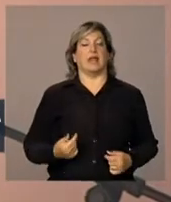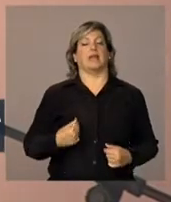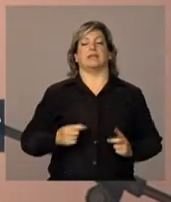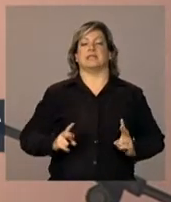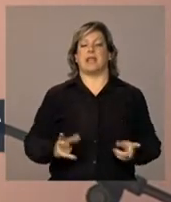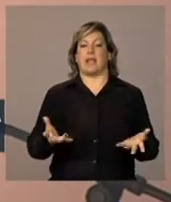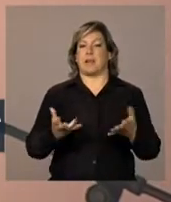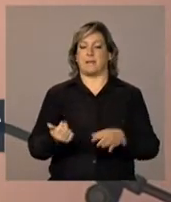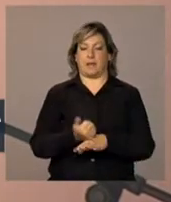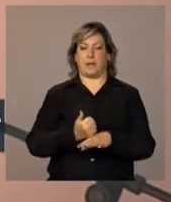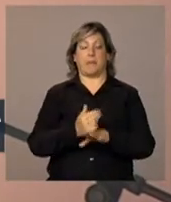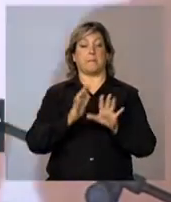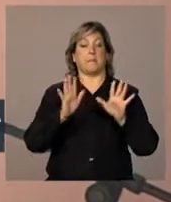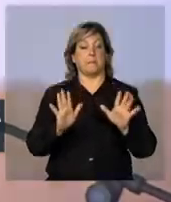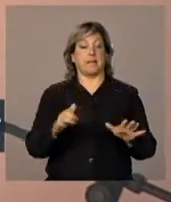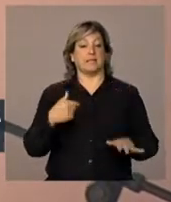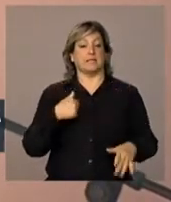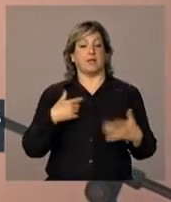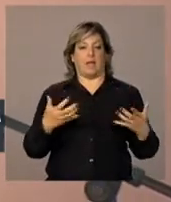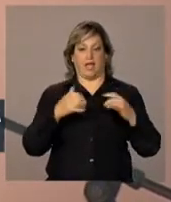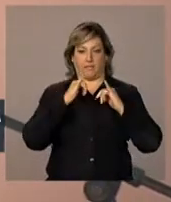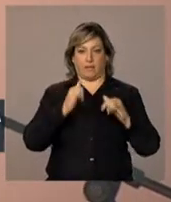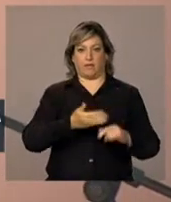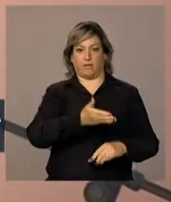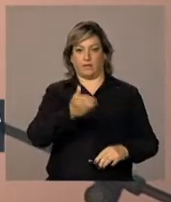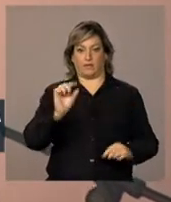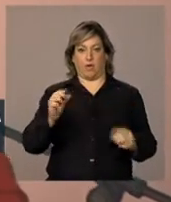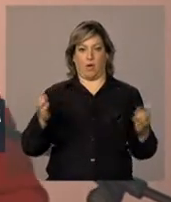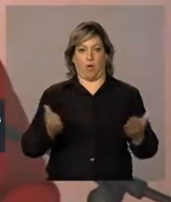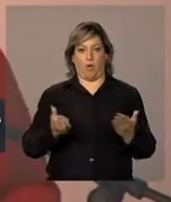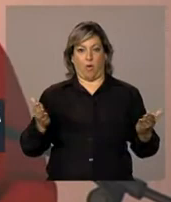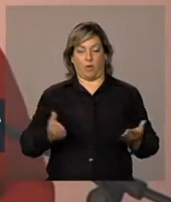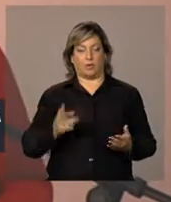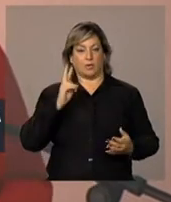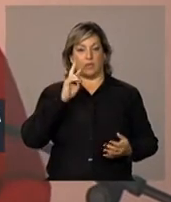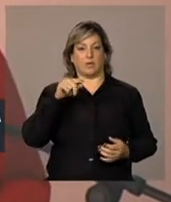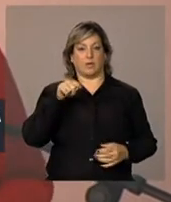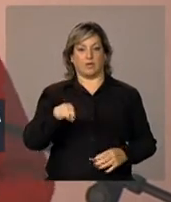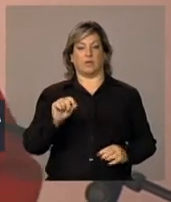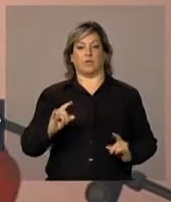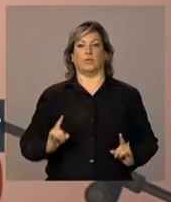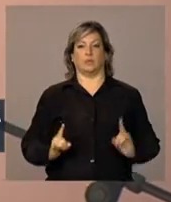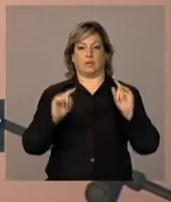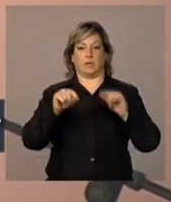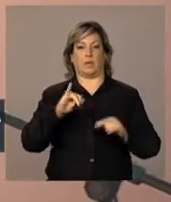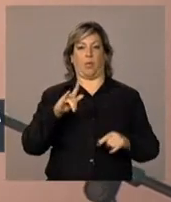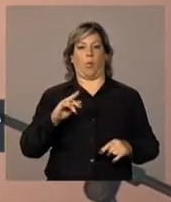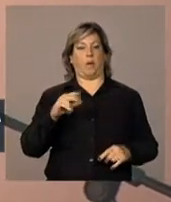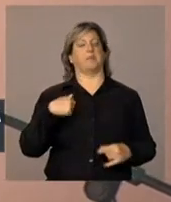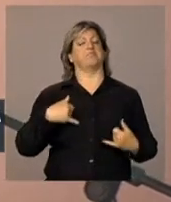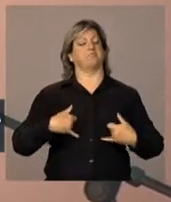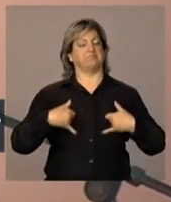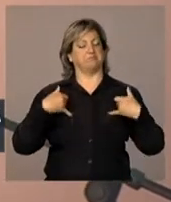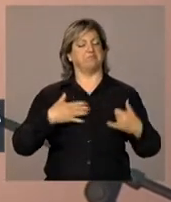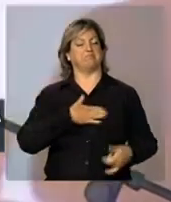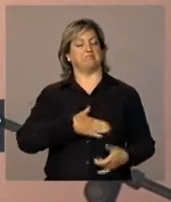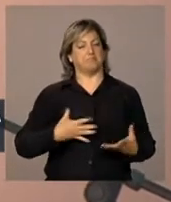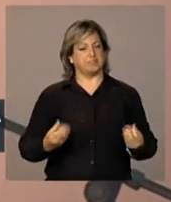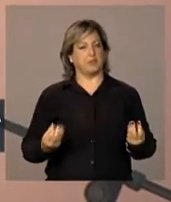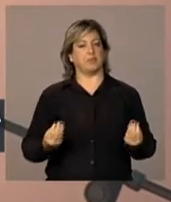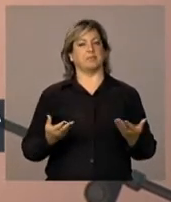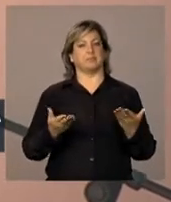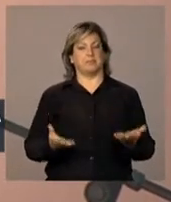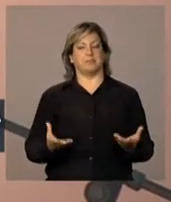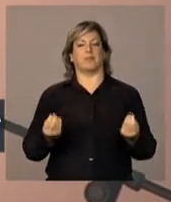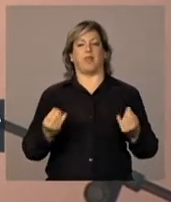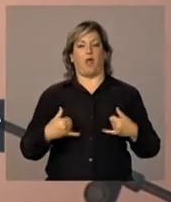melhorar, mas eu quero dizer para vocês, aqui olhando para o conjunto Iguap, eu tenho muito orgulho disso, eu